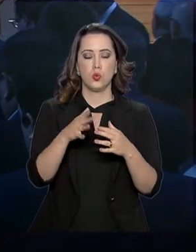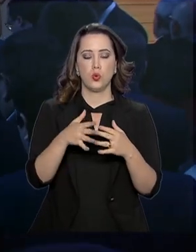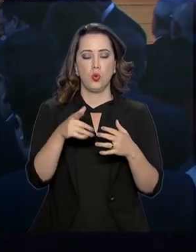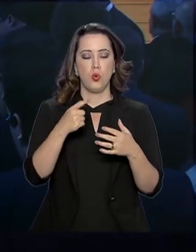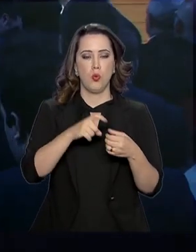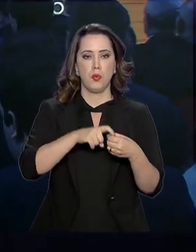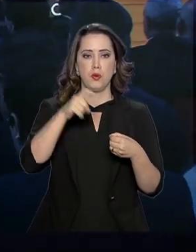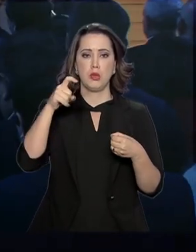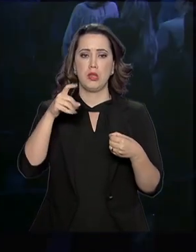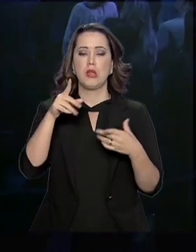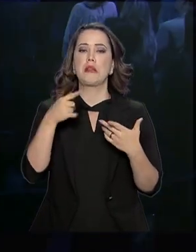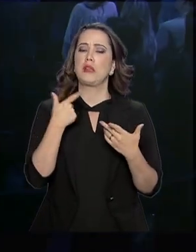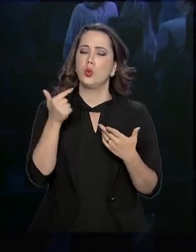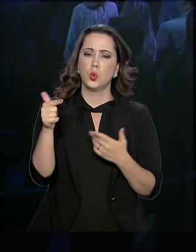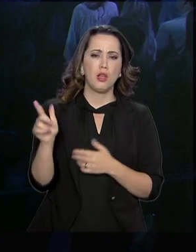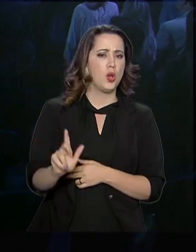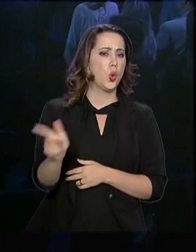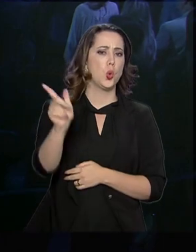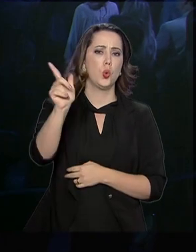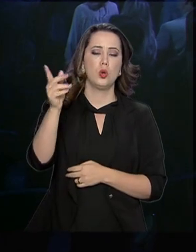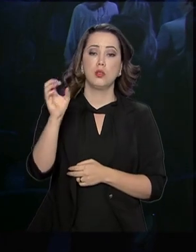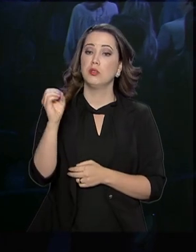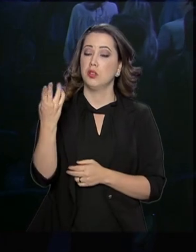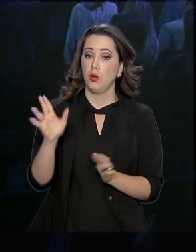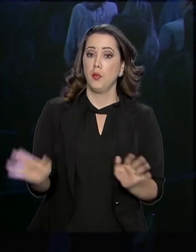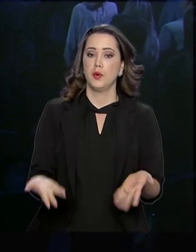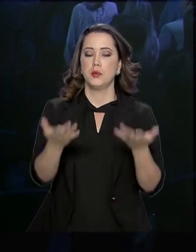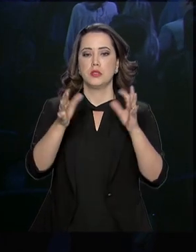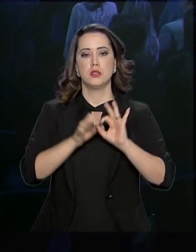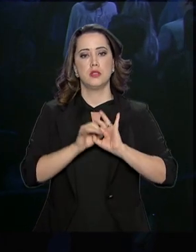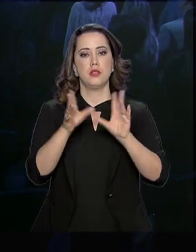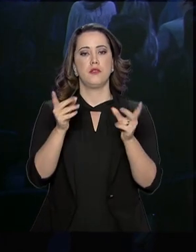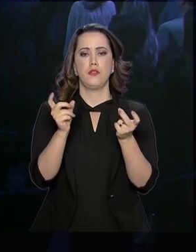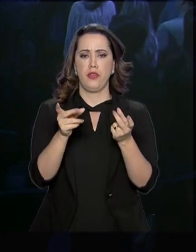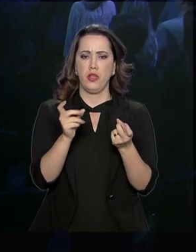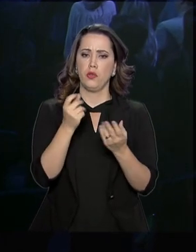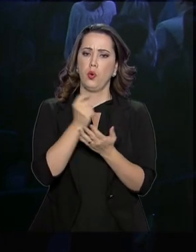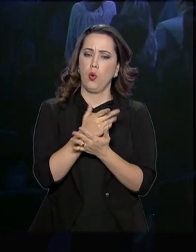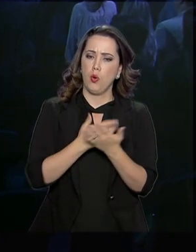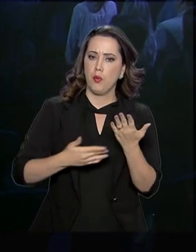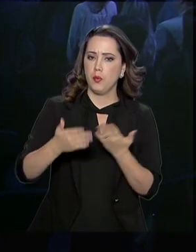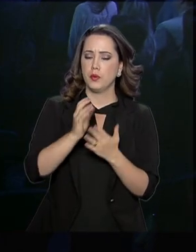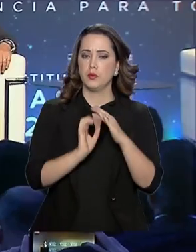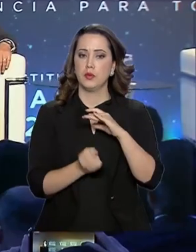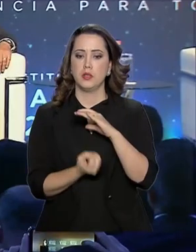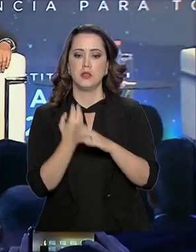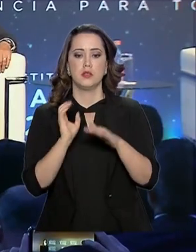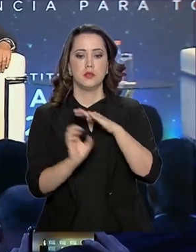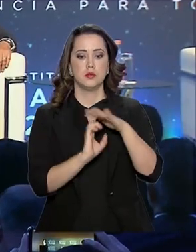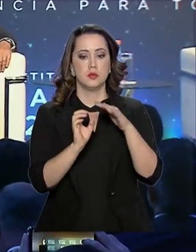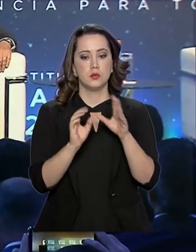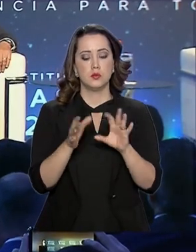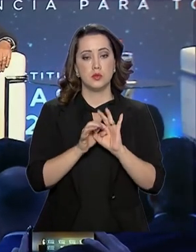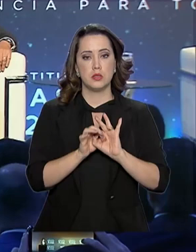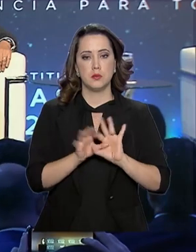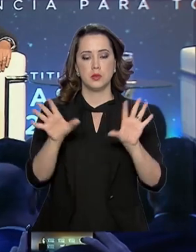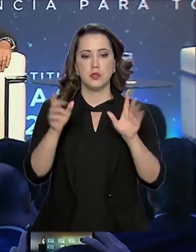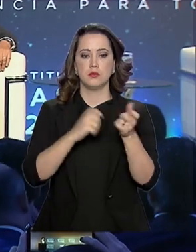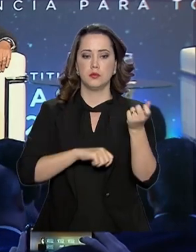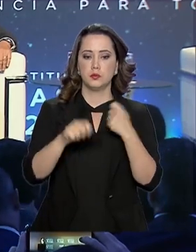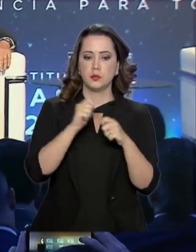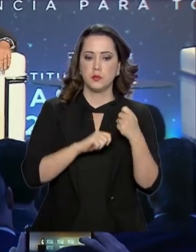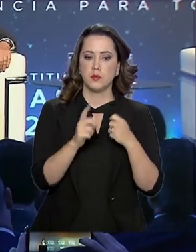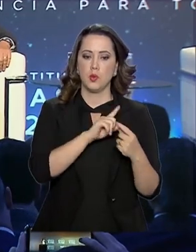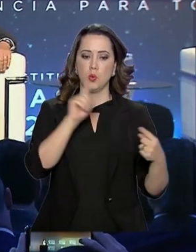sem fins lucrativos, com o objetivo de promover a livre iniciativa, o empreendedorismo e o liberalismo econômico.